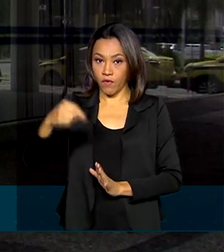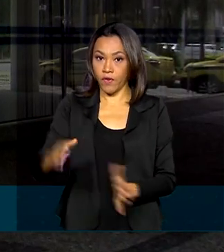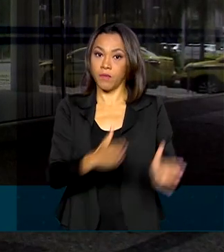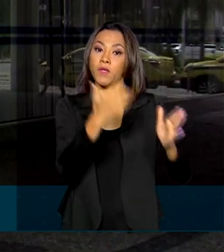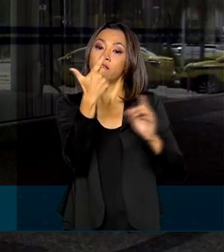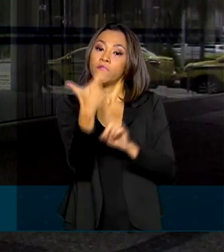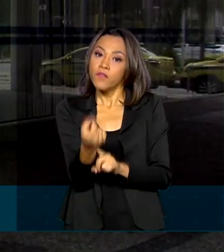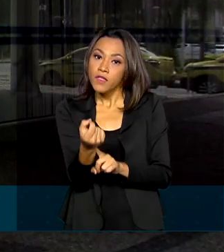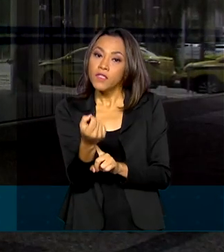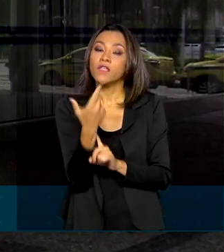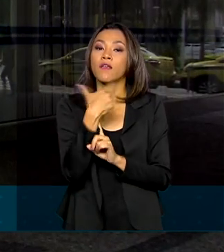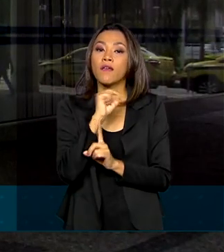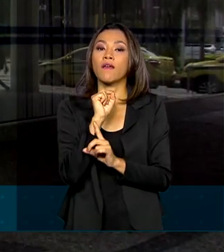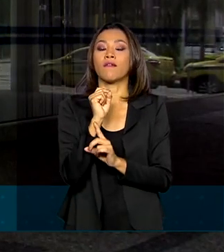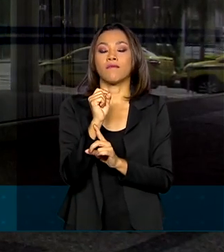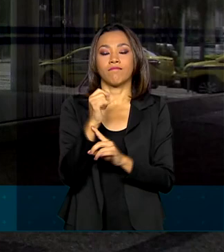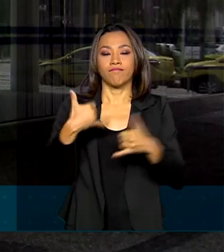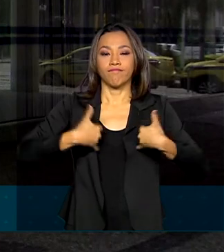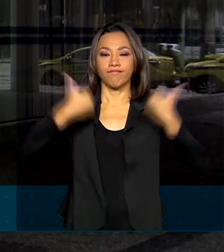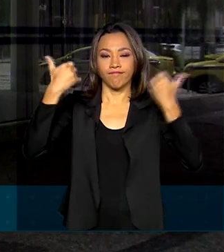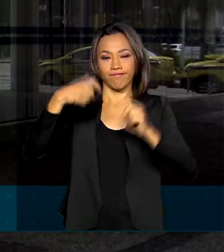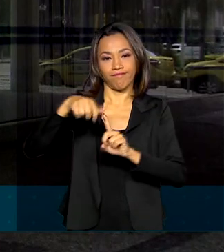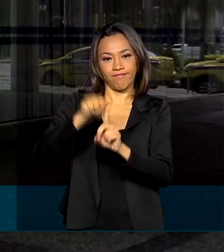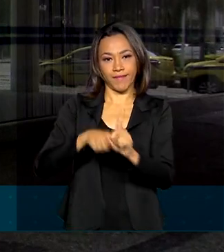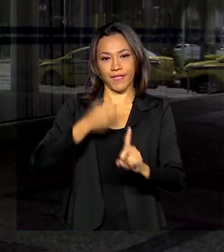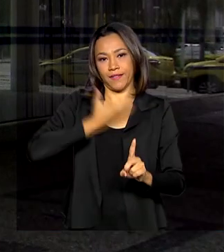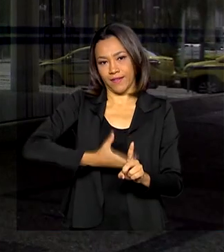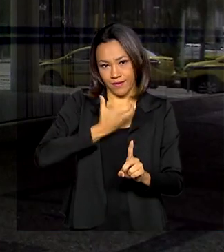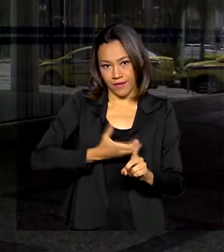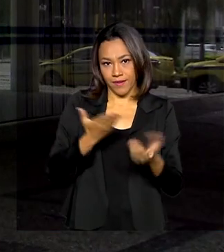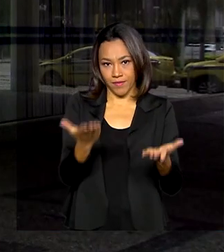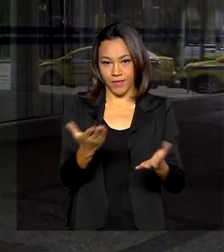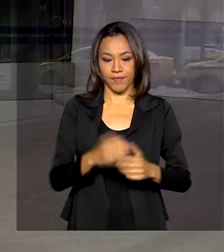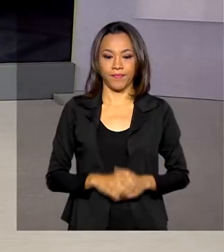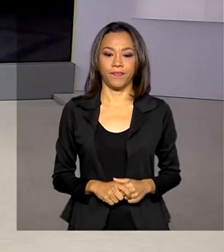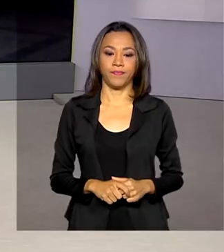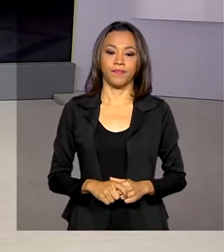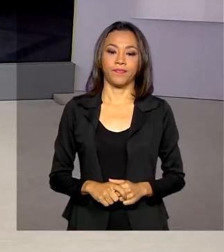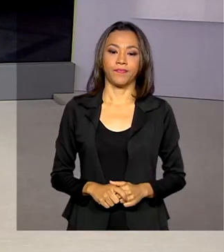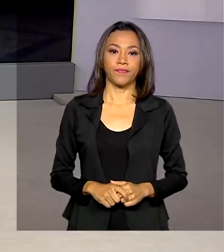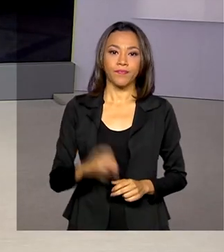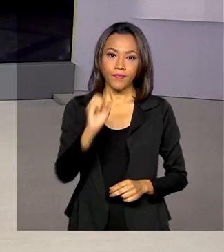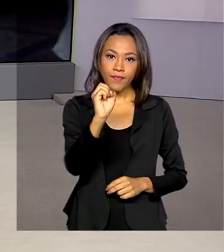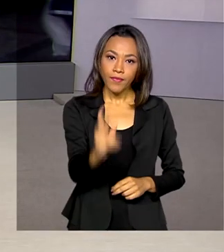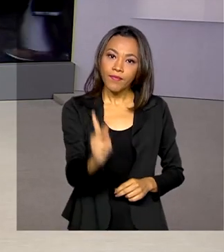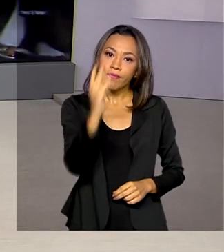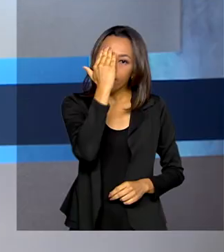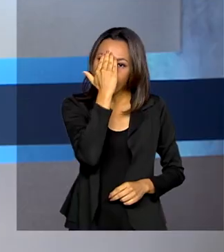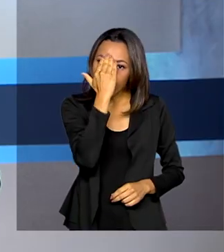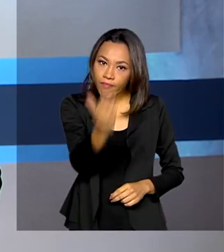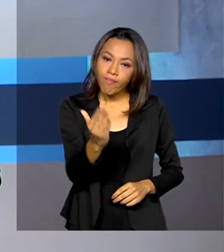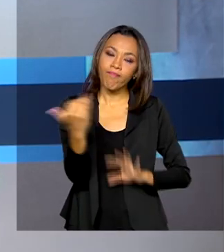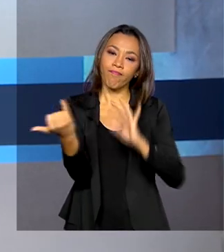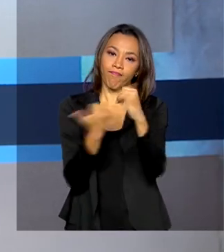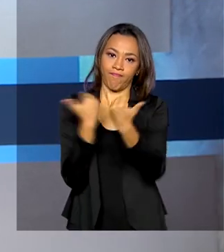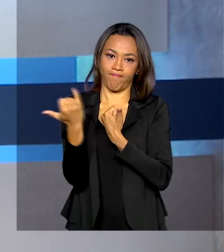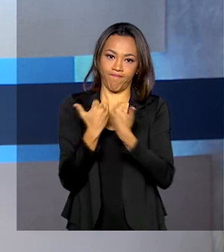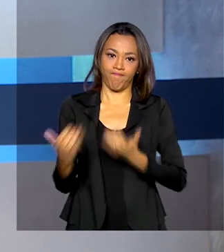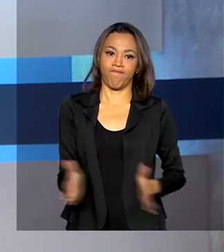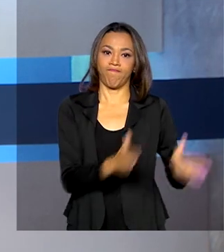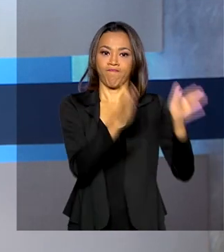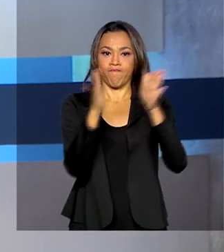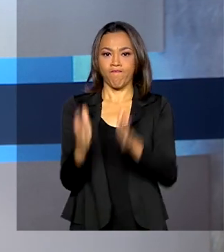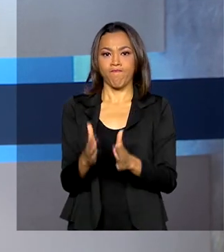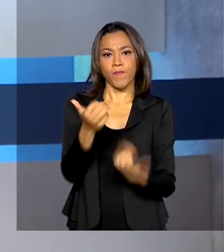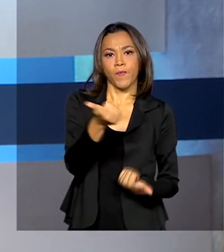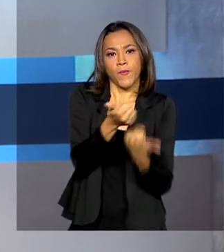20 para os aniversariantes de dezembro. Renata, volto com você. Ok, Alessandra, obrigada pelas informações. E o auxílio